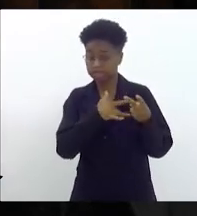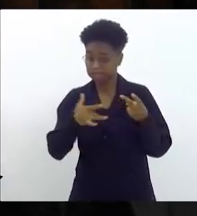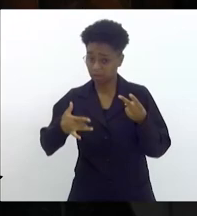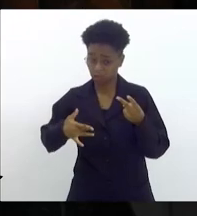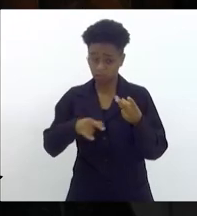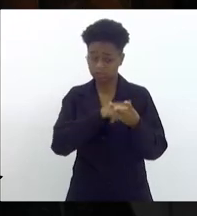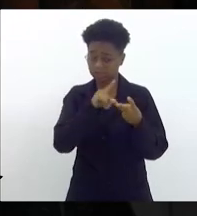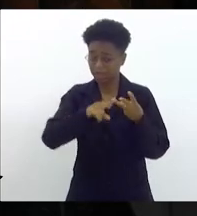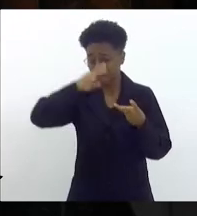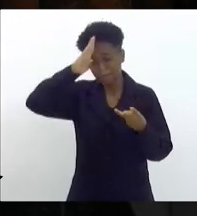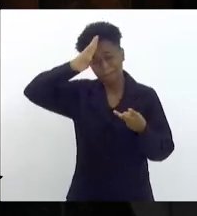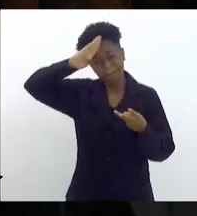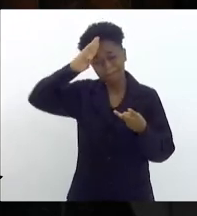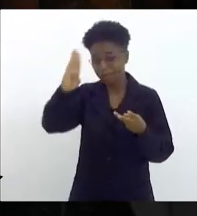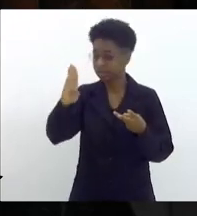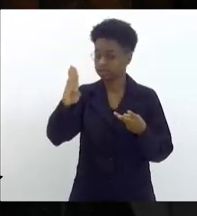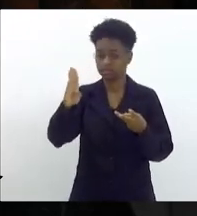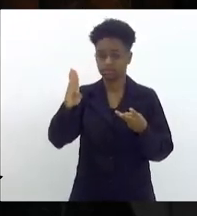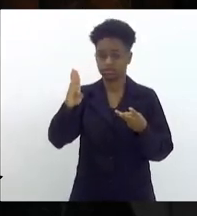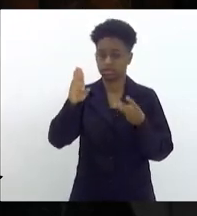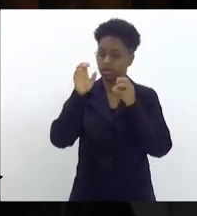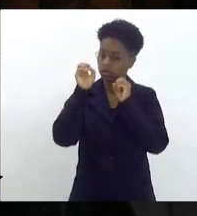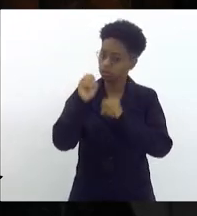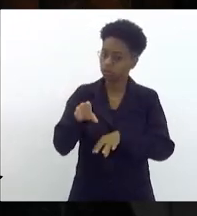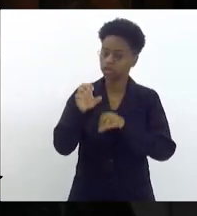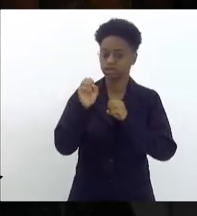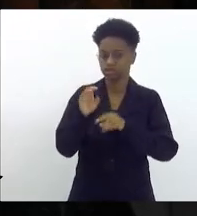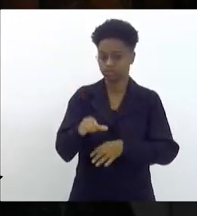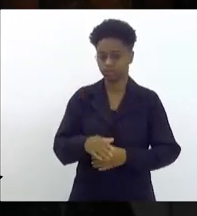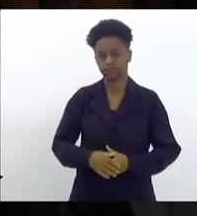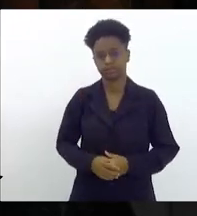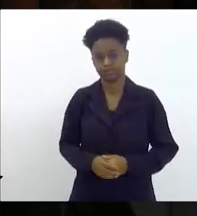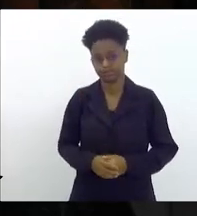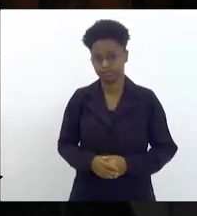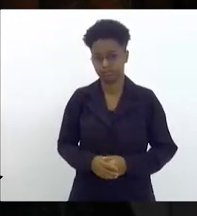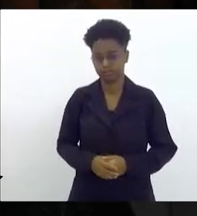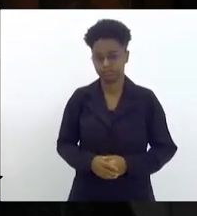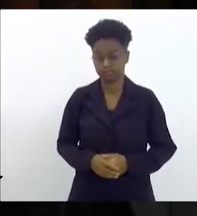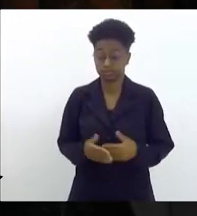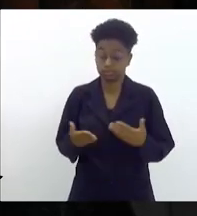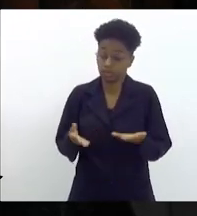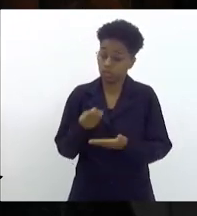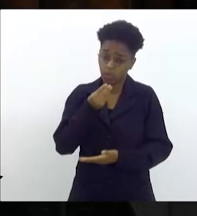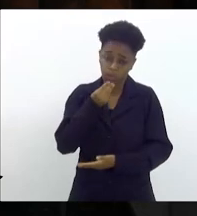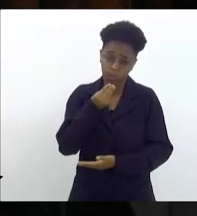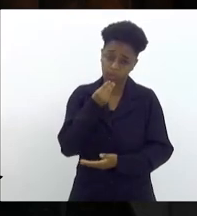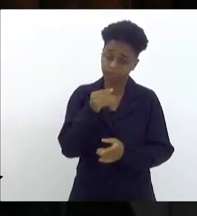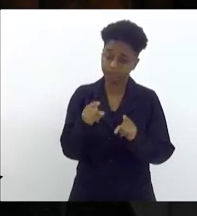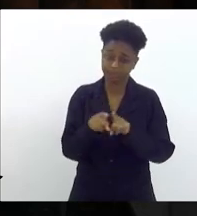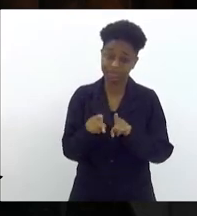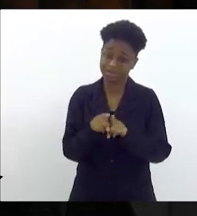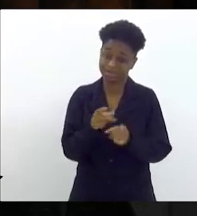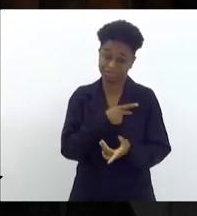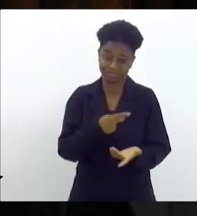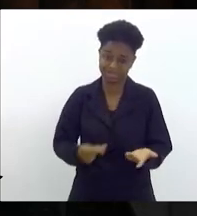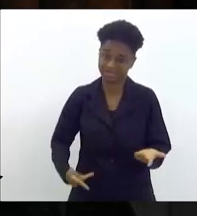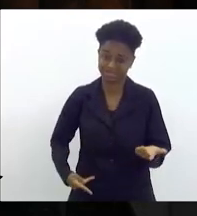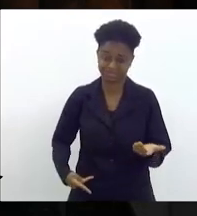principalmente, educação. E, evidentemente, também, senhora presidente,